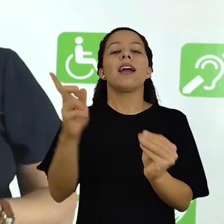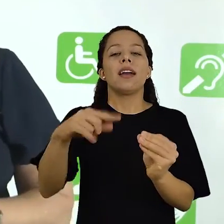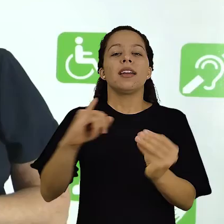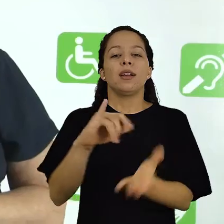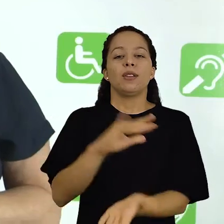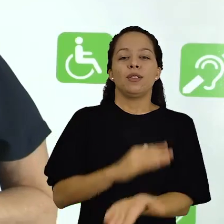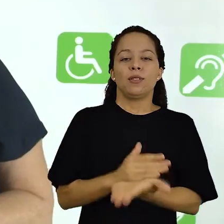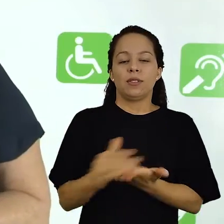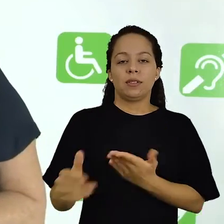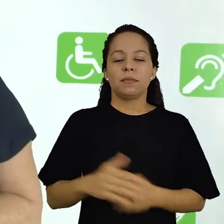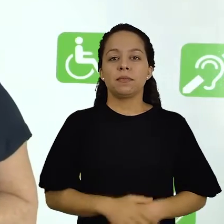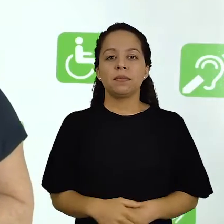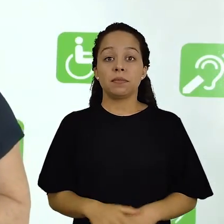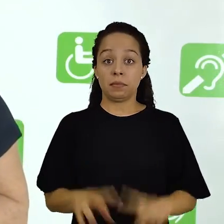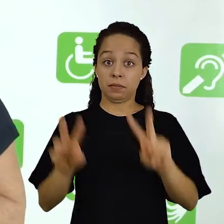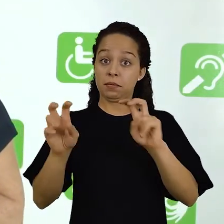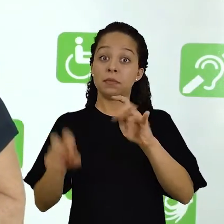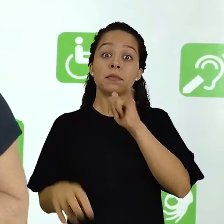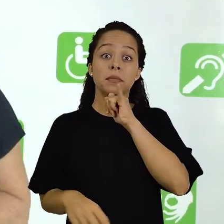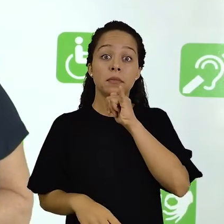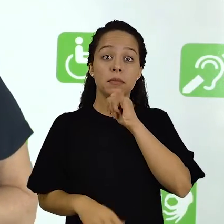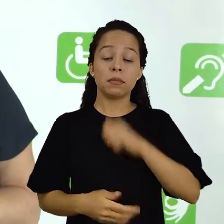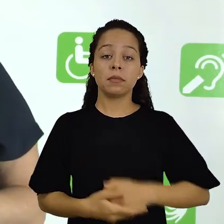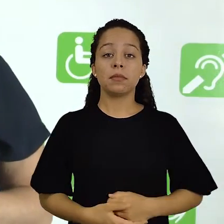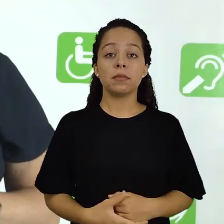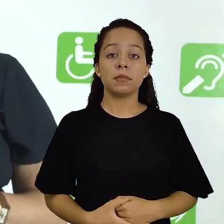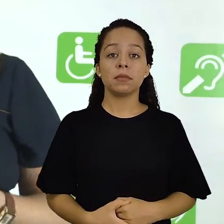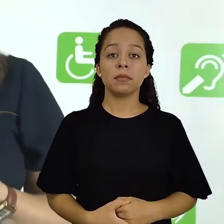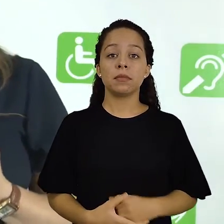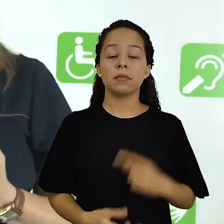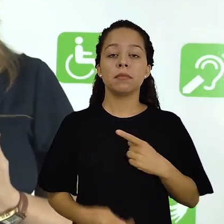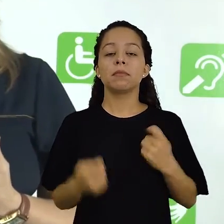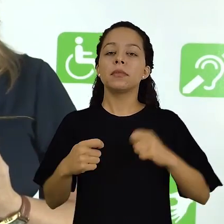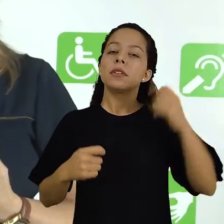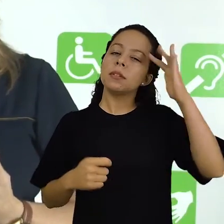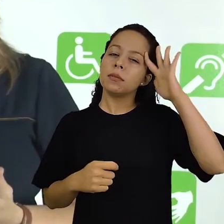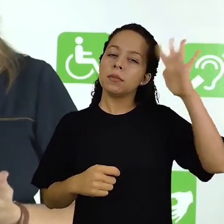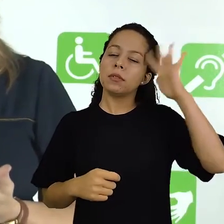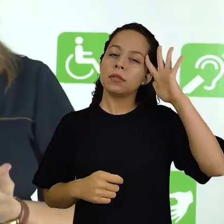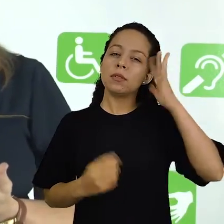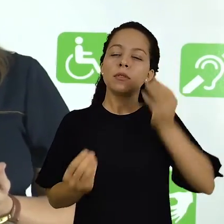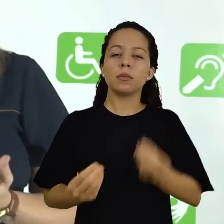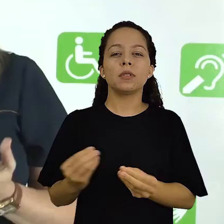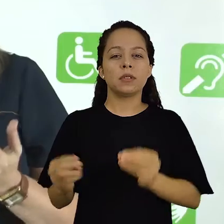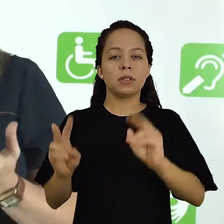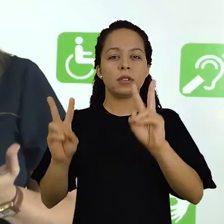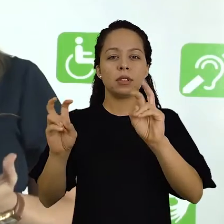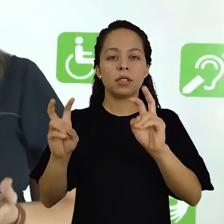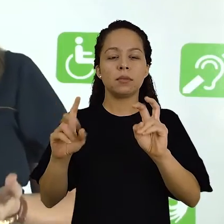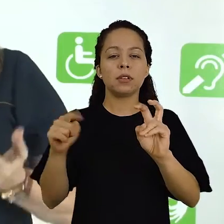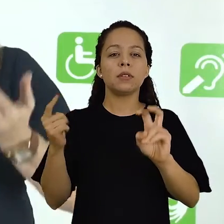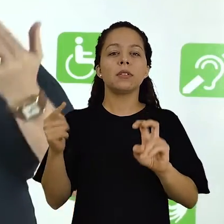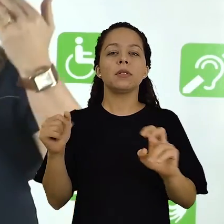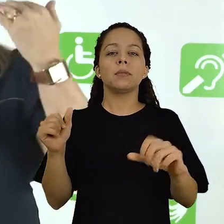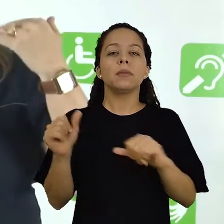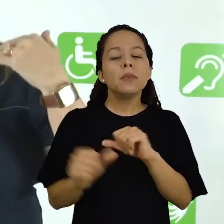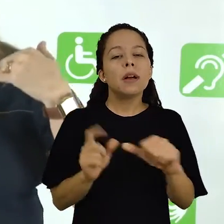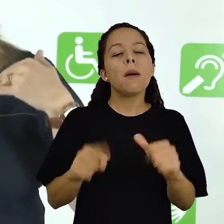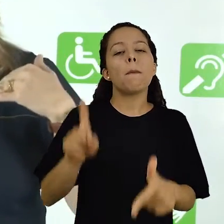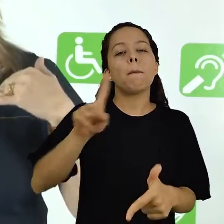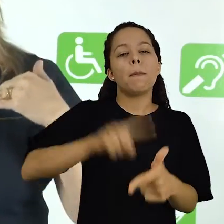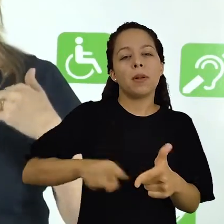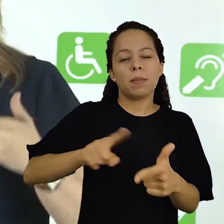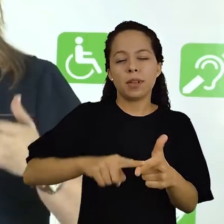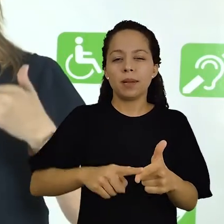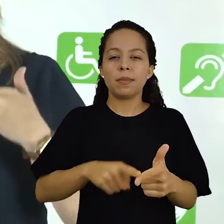O tema, por exemplo, imaginemos um tema e como transformar esse tema em